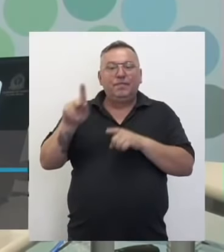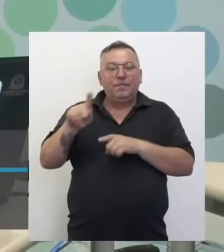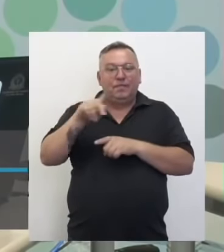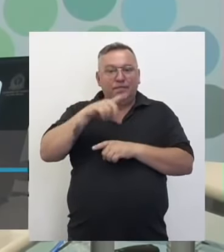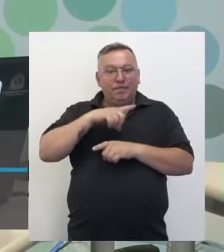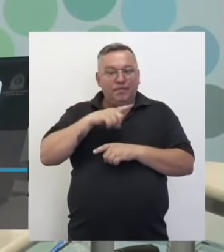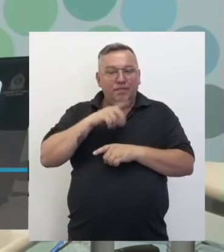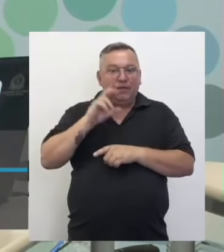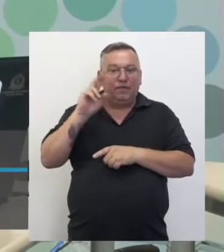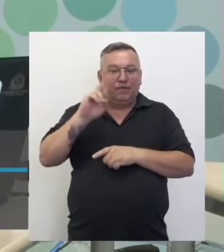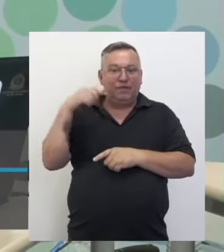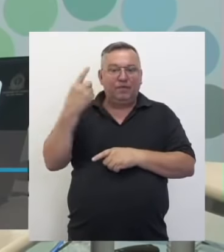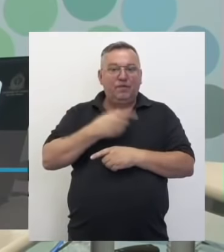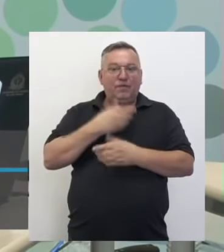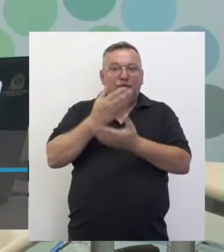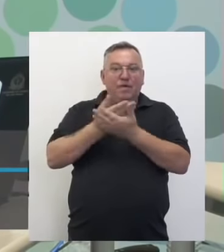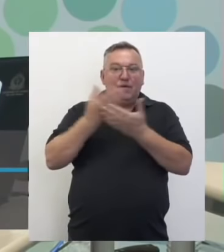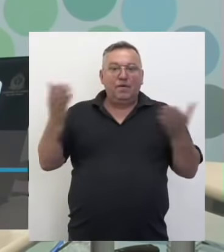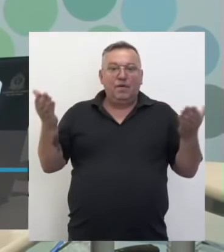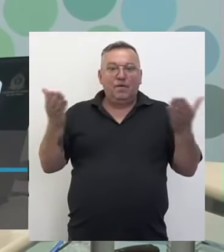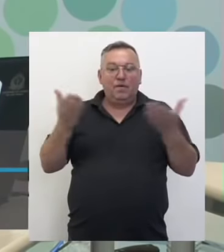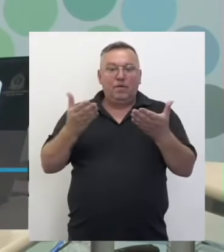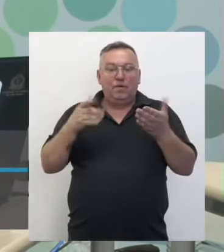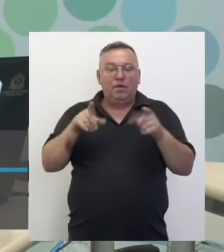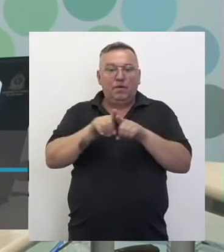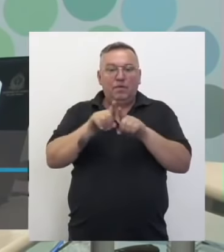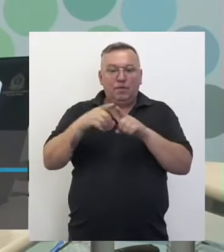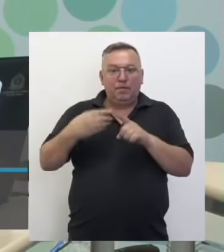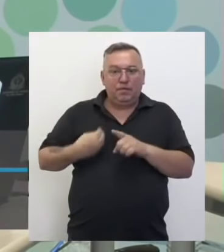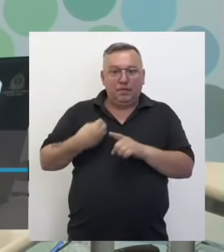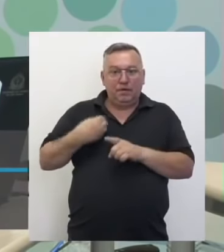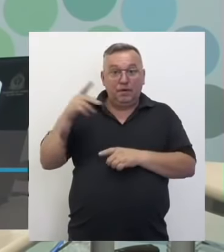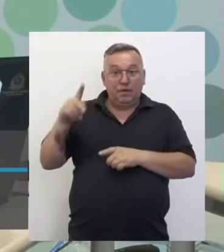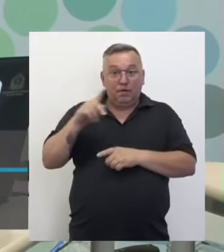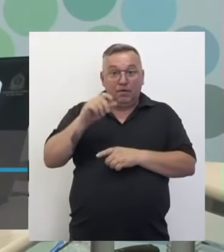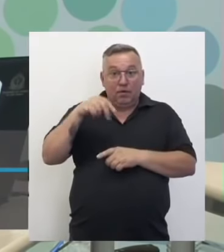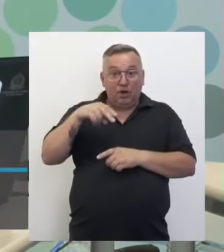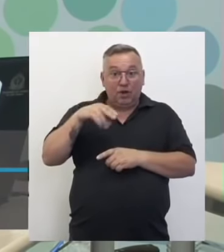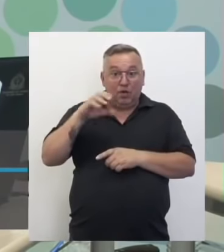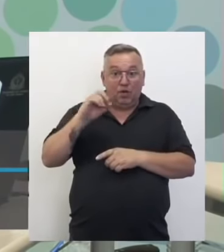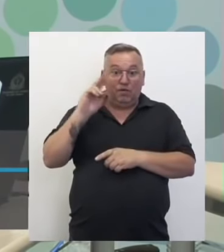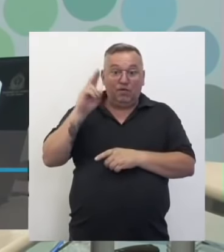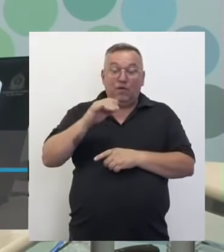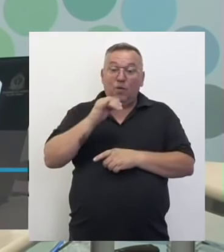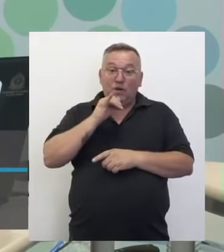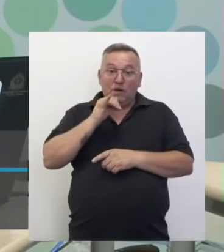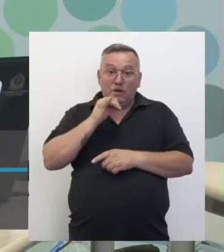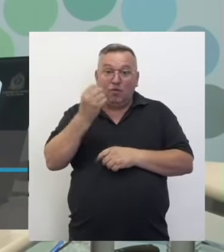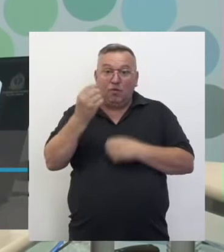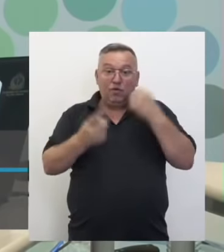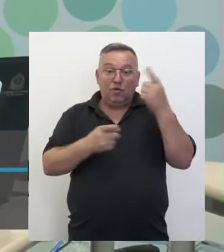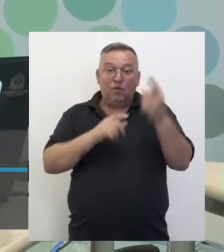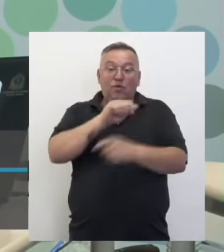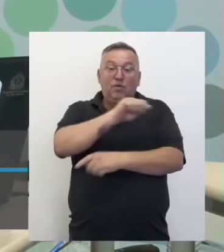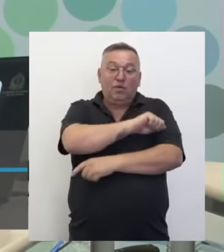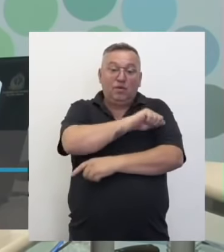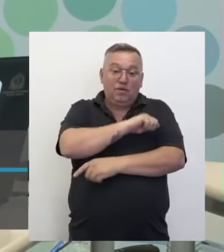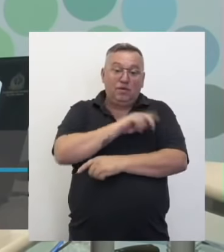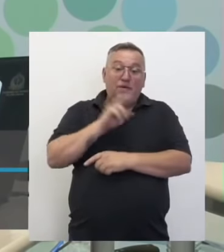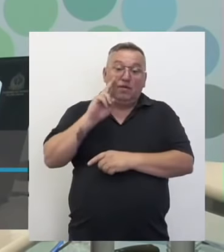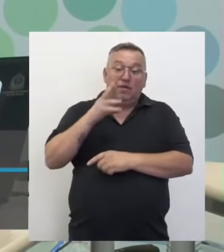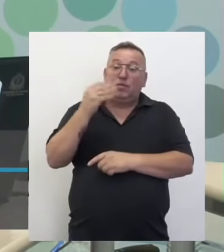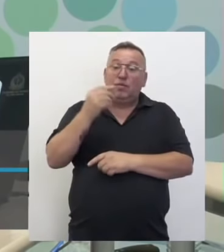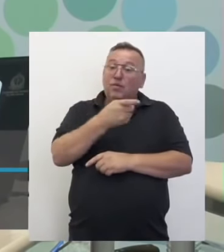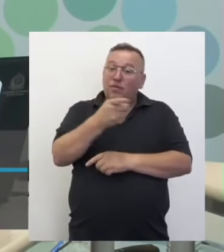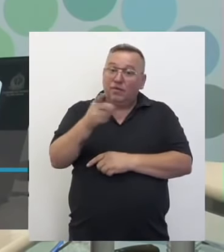estão prestigiando a nossa aula de hoje. Aqui para apresentar para o professor Antônio, eu vou pegar como exemplo as respostas de alguns alunos, visto que muitos